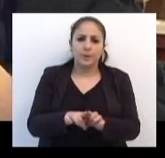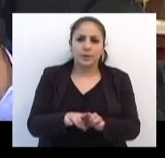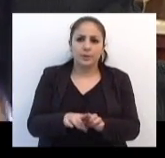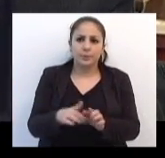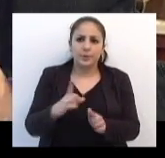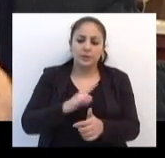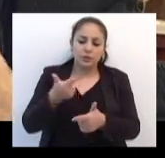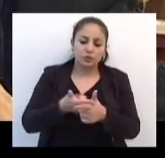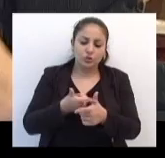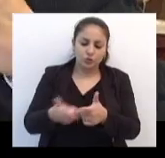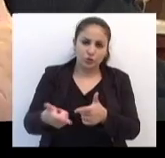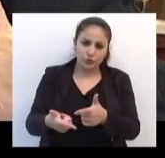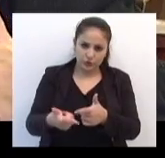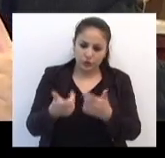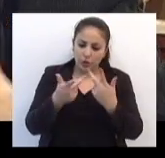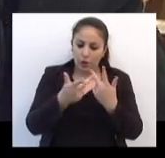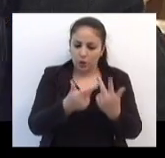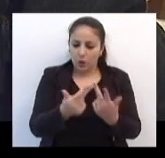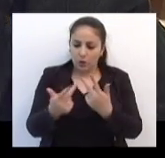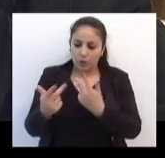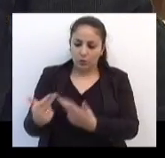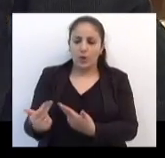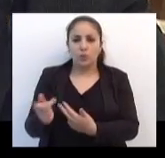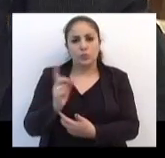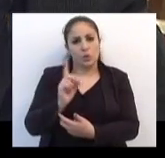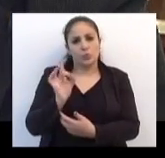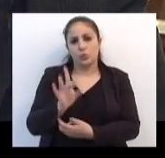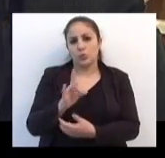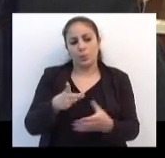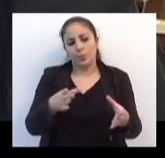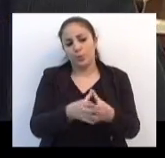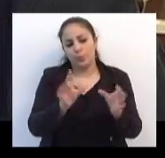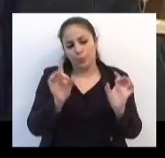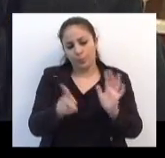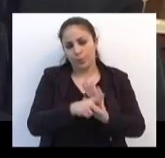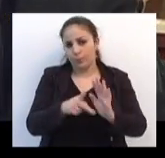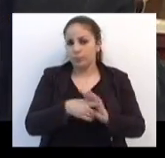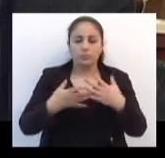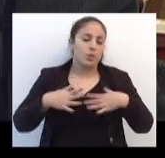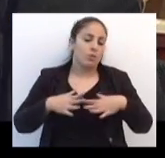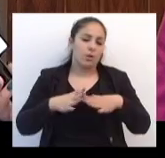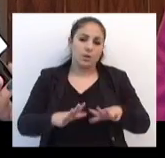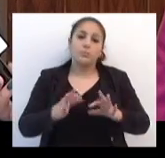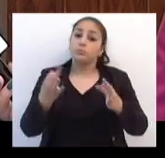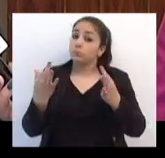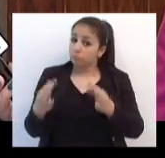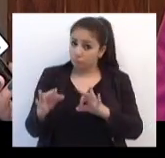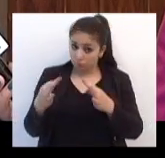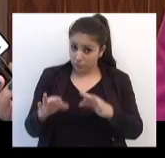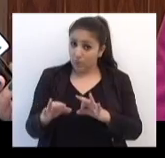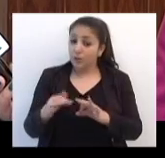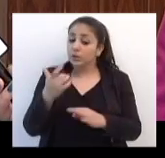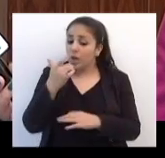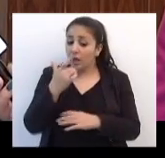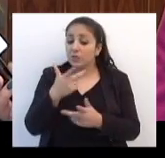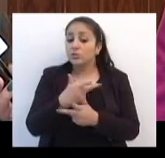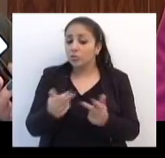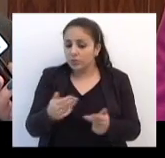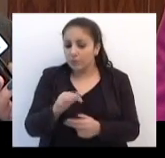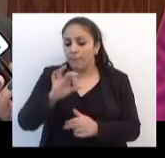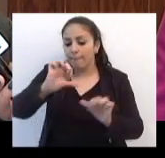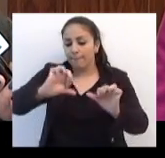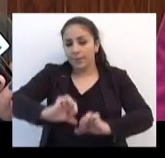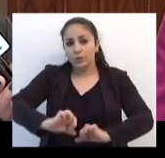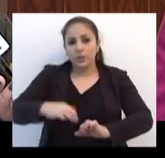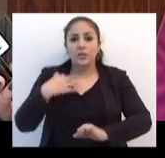que está sendo dividido hoje em partes iguais, e não apenas para um grupo seleto. Isso nós não queremos. Com certeza as coisas vão piorar. E